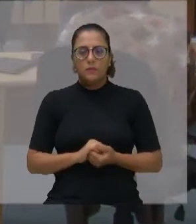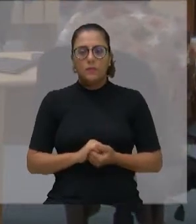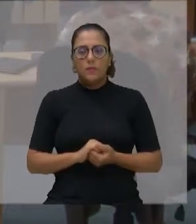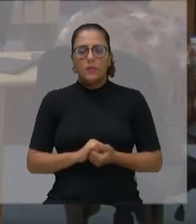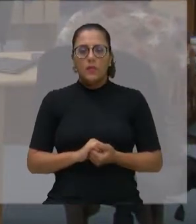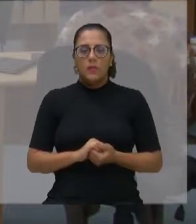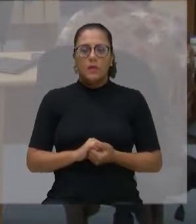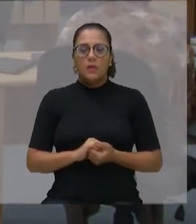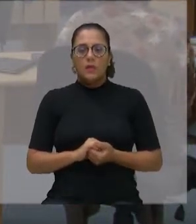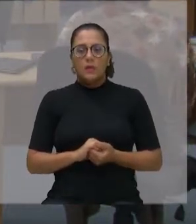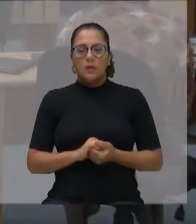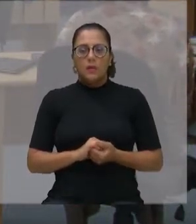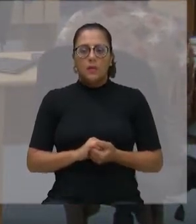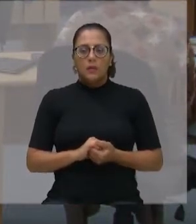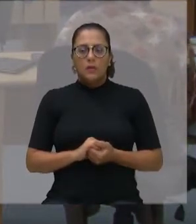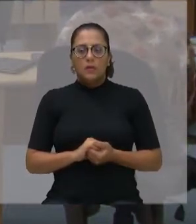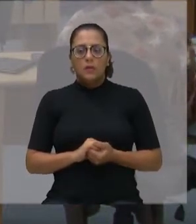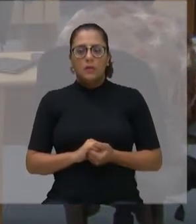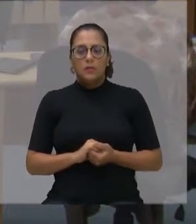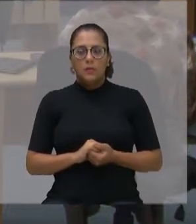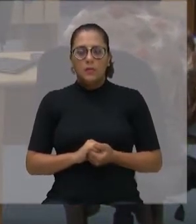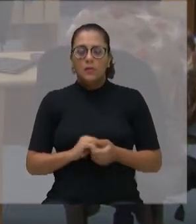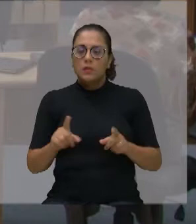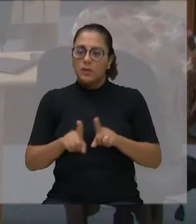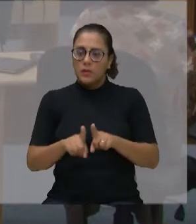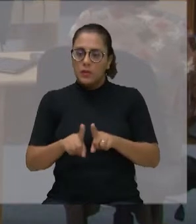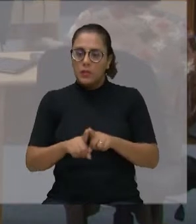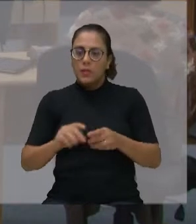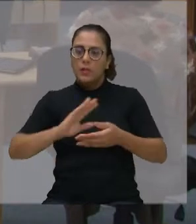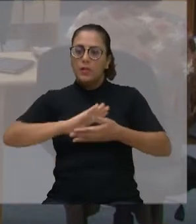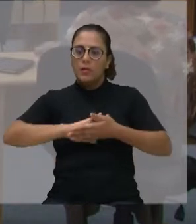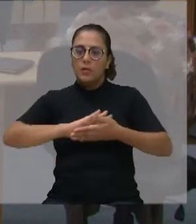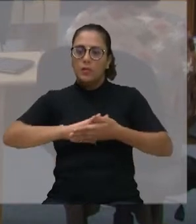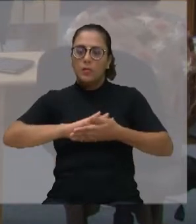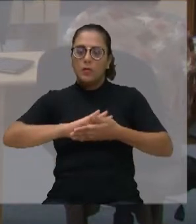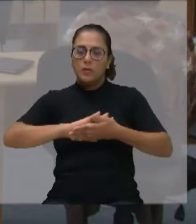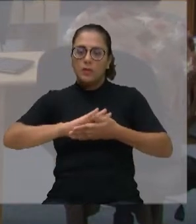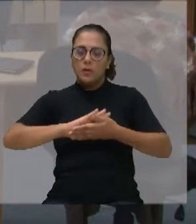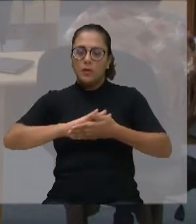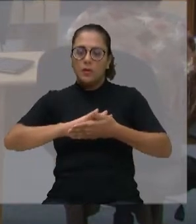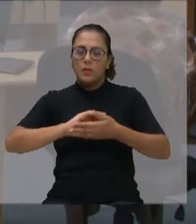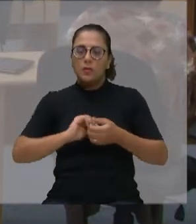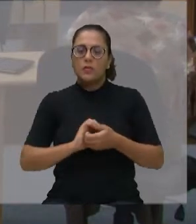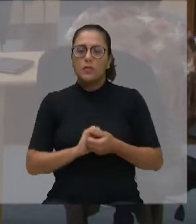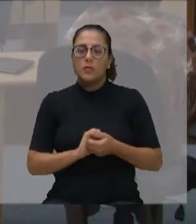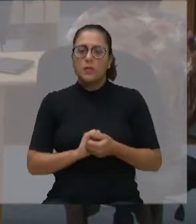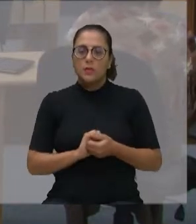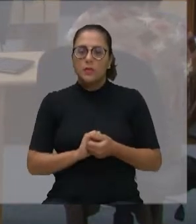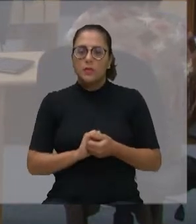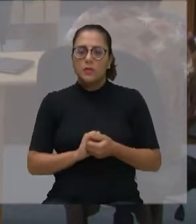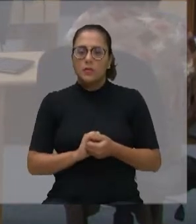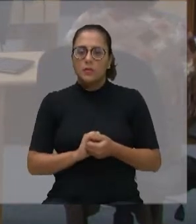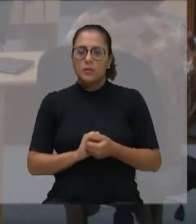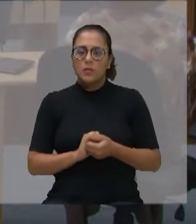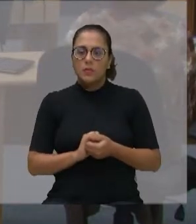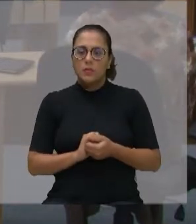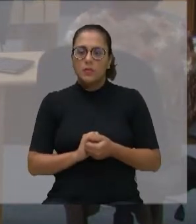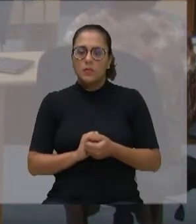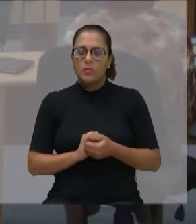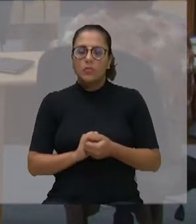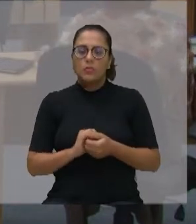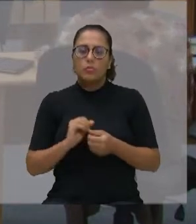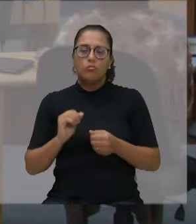Presidente, só para fazer uma homenagem, gostaria de pedir para colocar só a foto do nosso amigo.